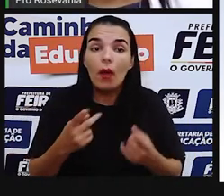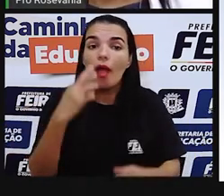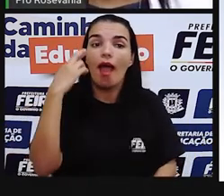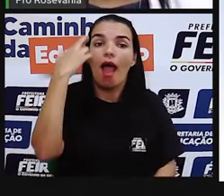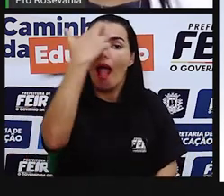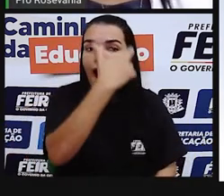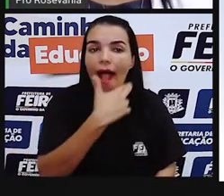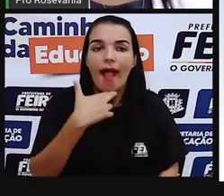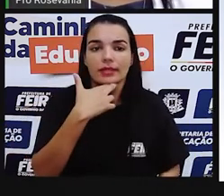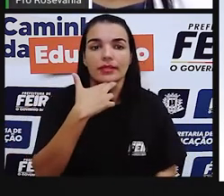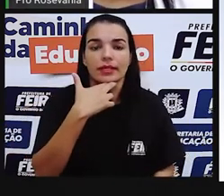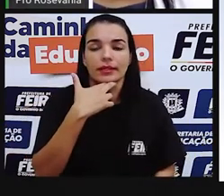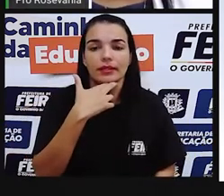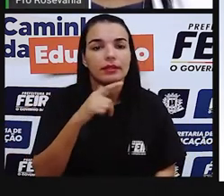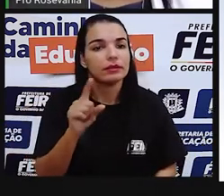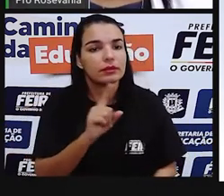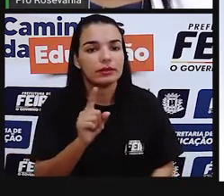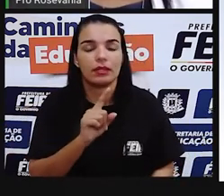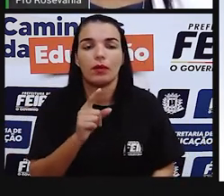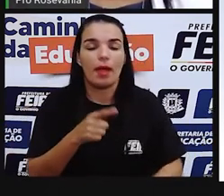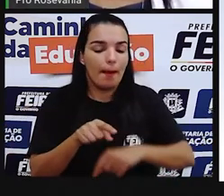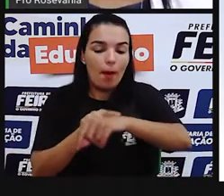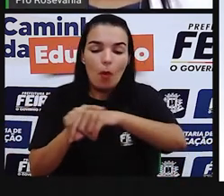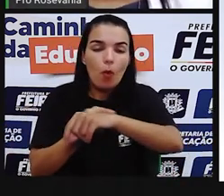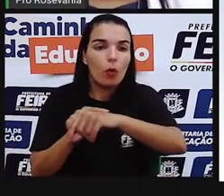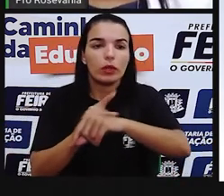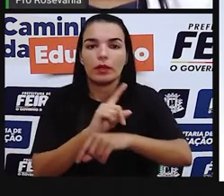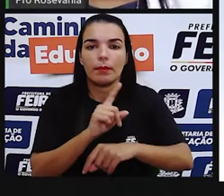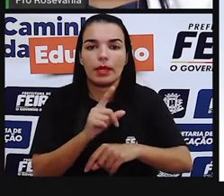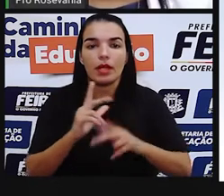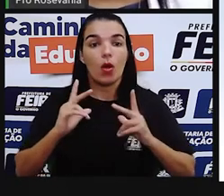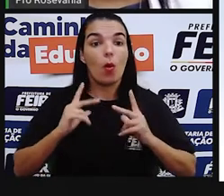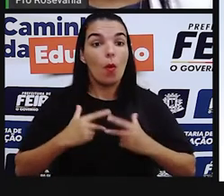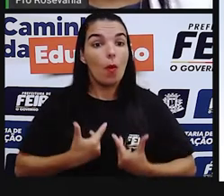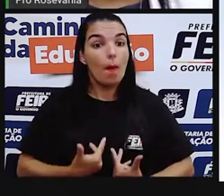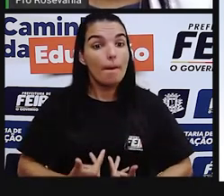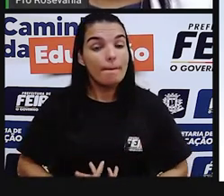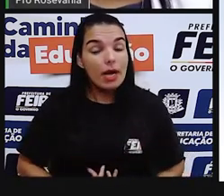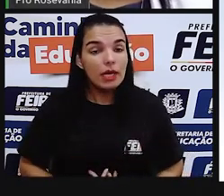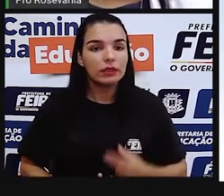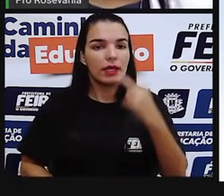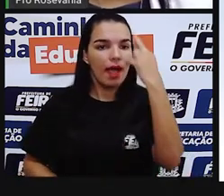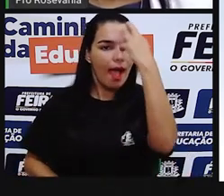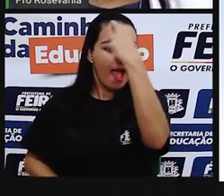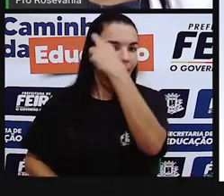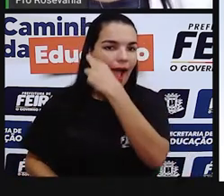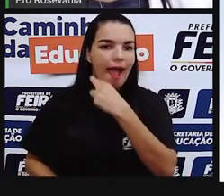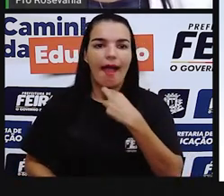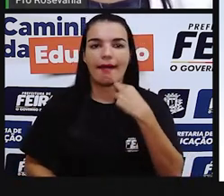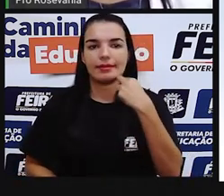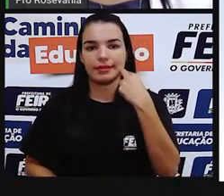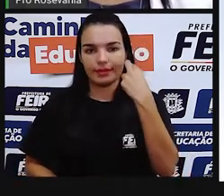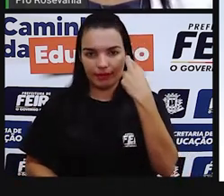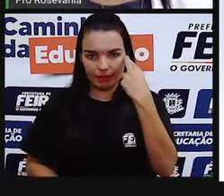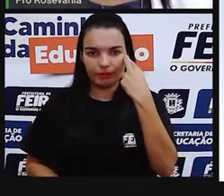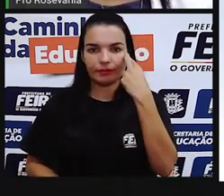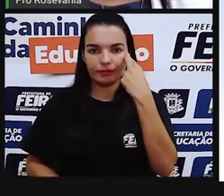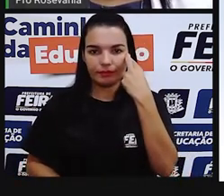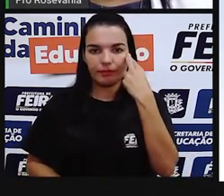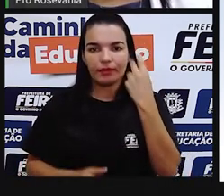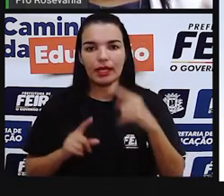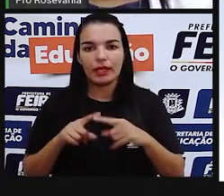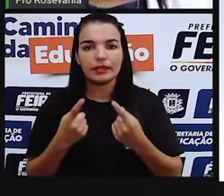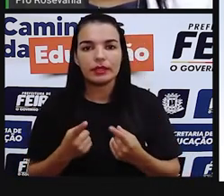à raça. Já o ser humano não. Se você pega aquela característica, os mesmo não vai mudar. E aí você só vai